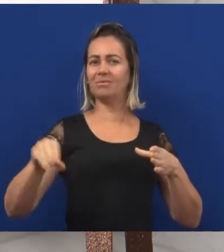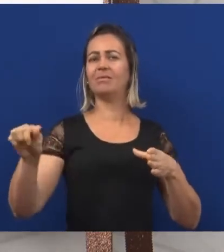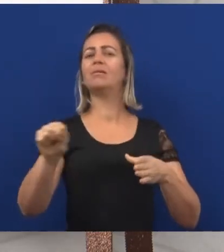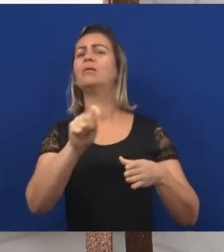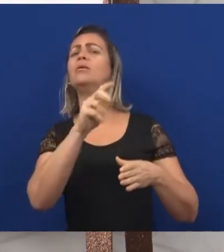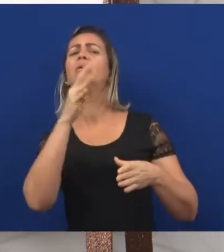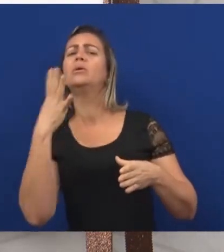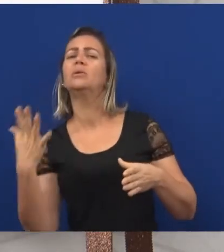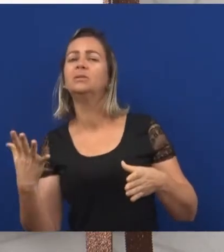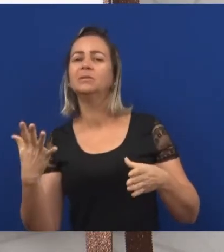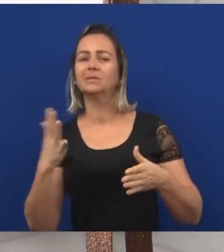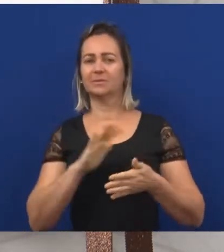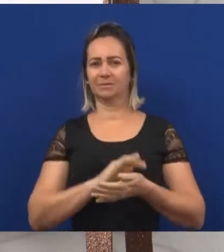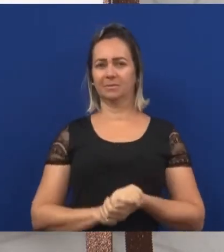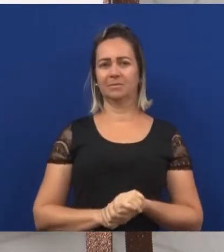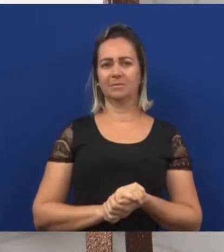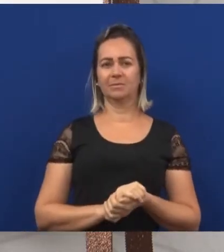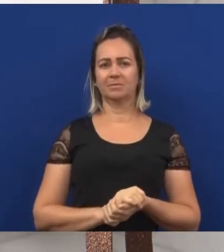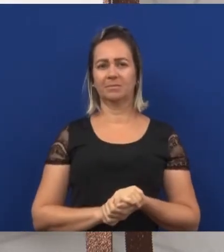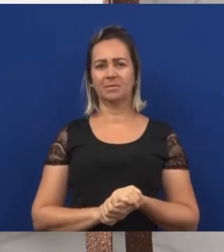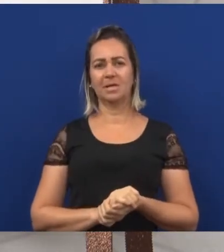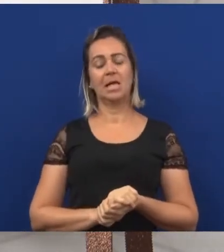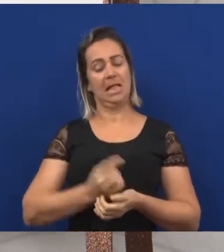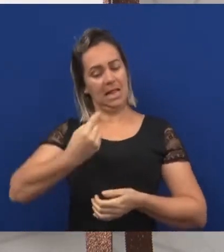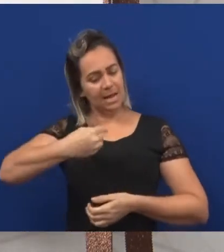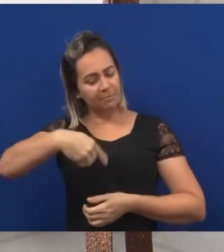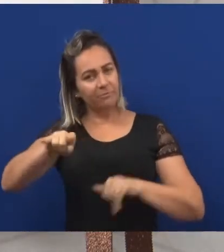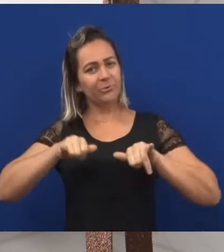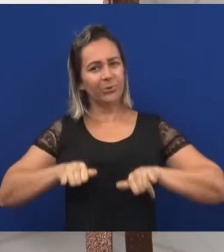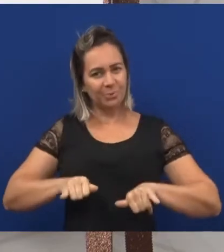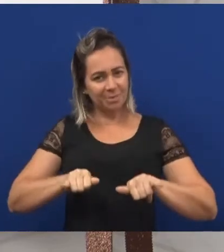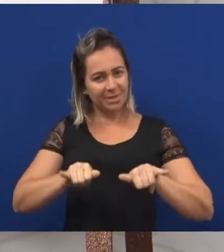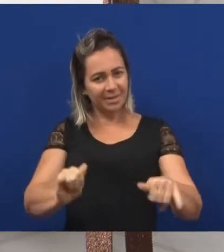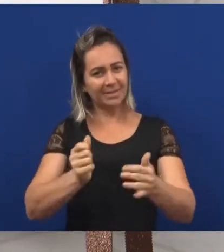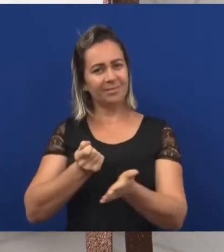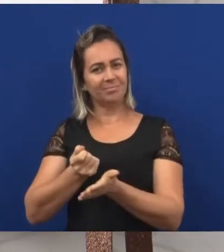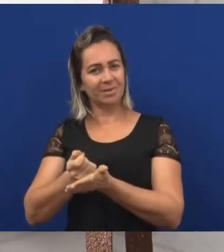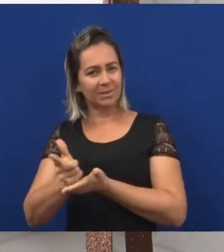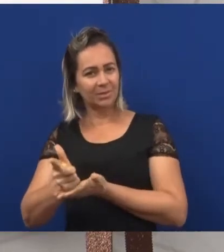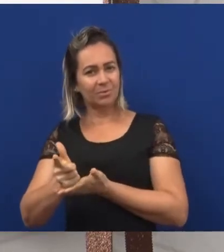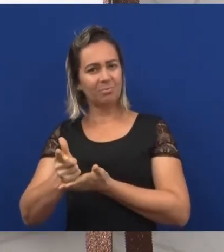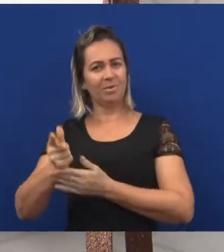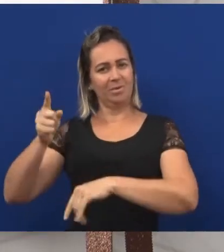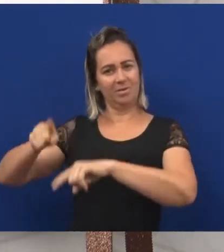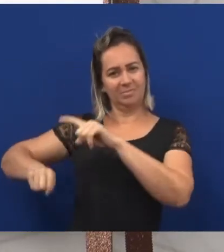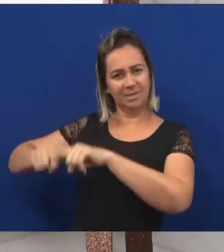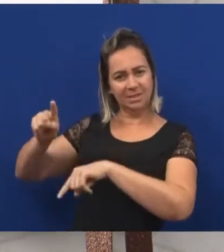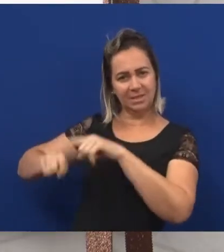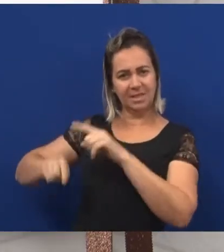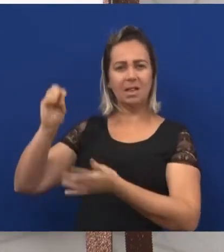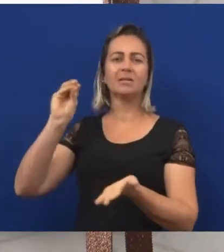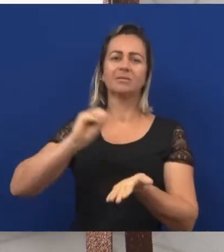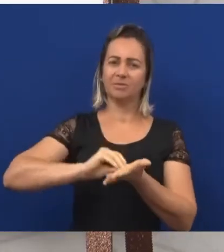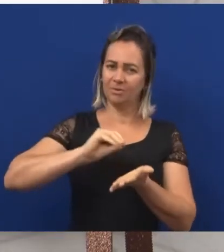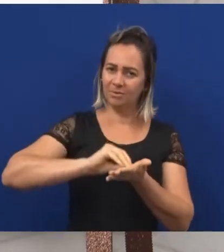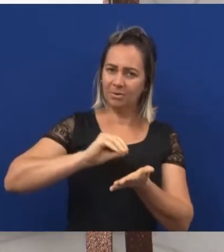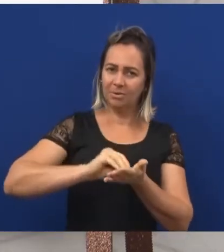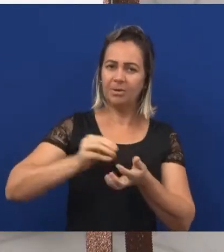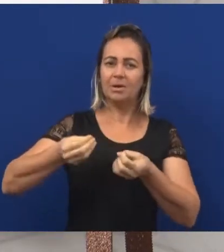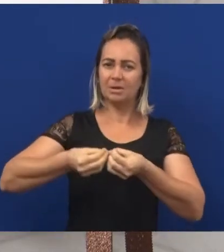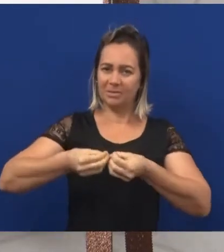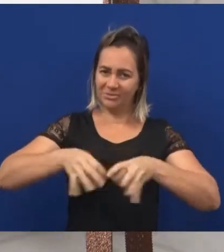Então, ele foi ao mercado para comprar o ingrediente que estava faltando, os ovos.